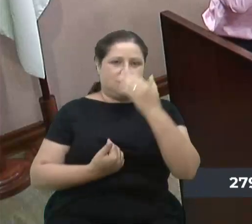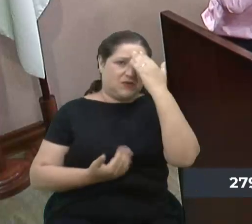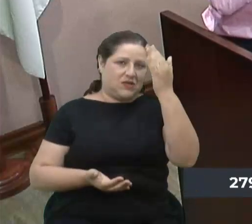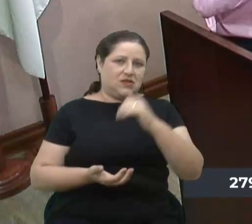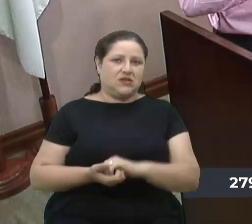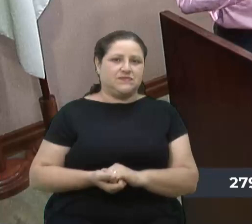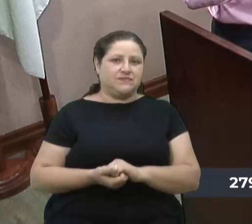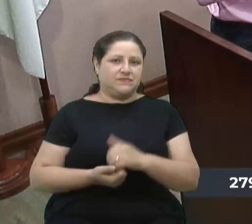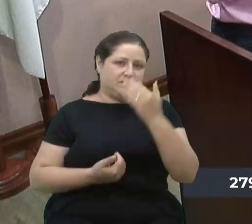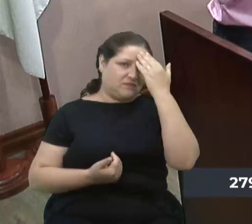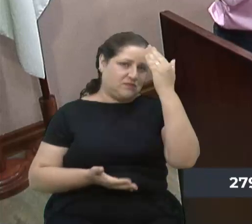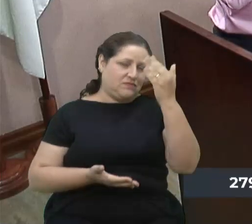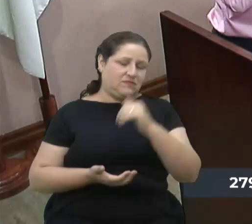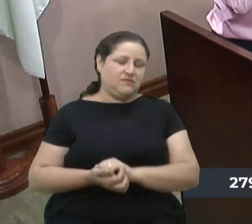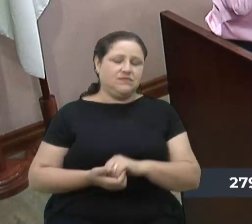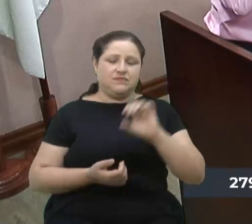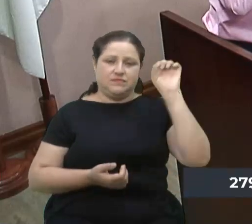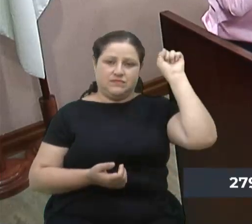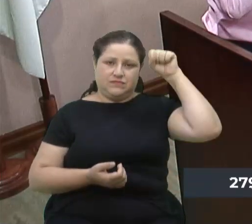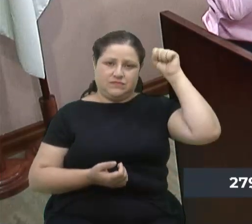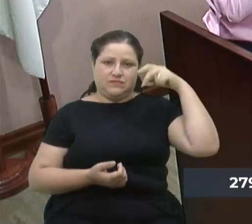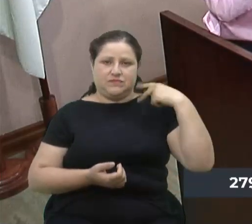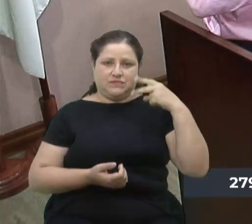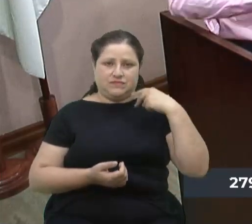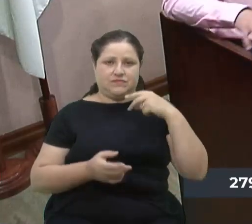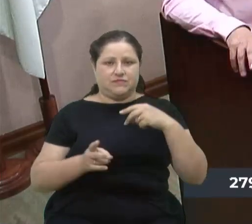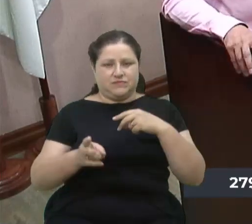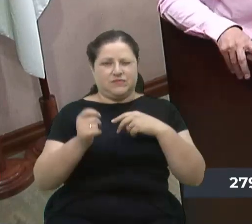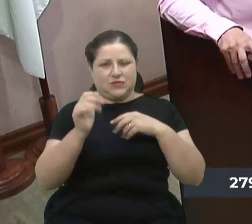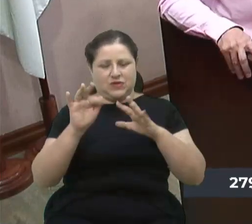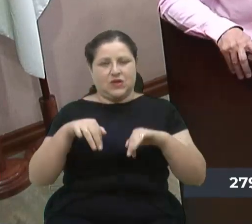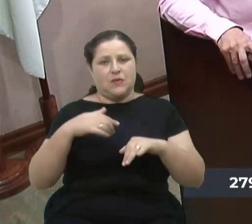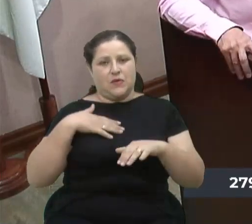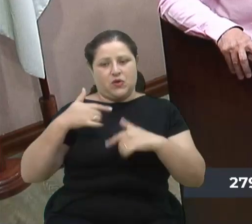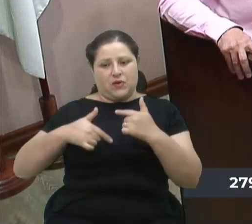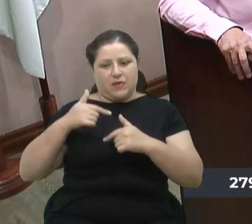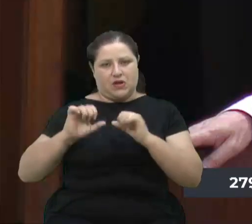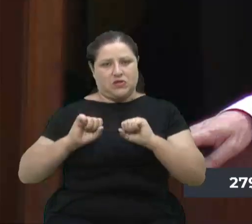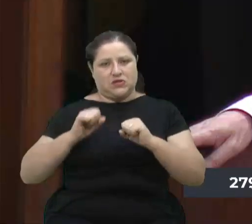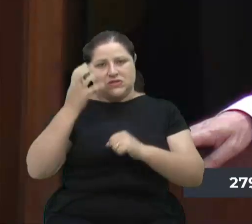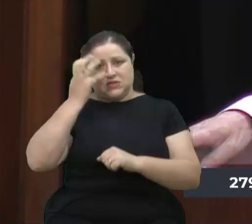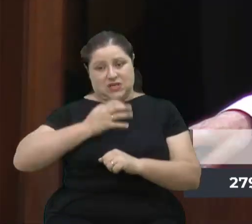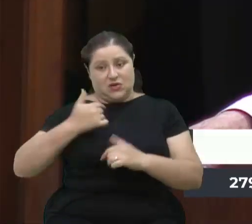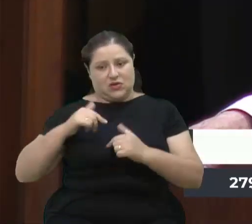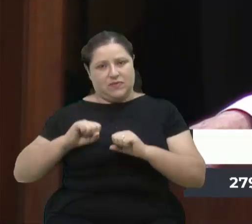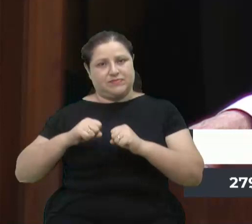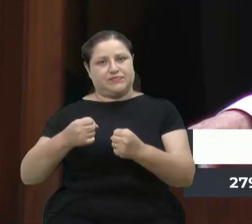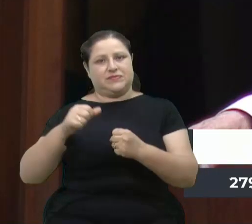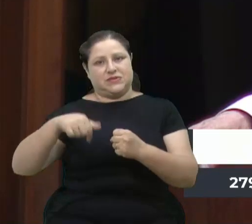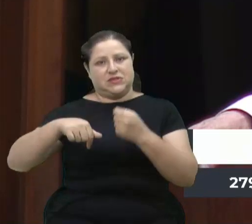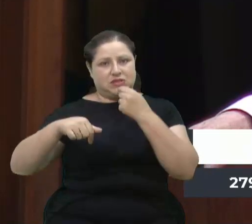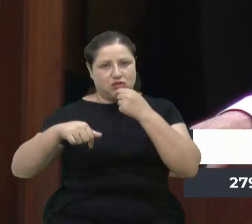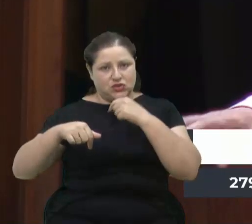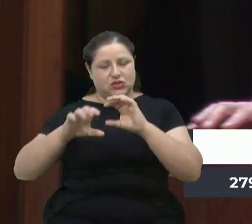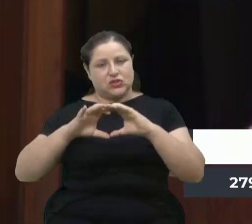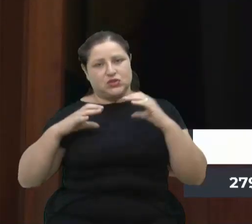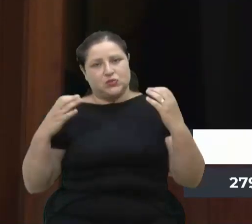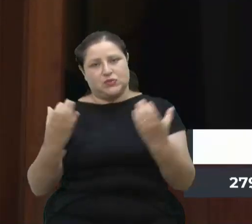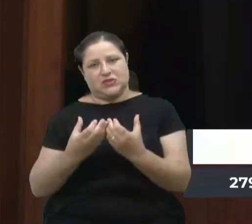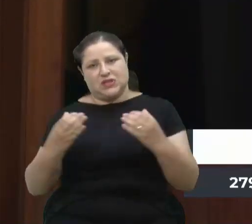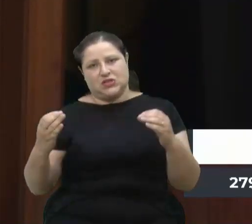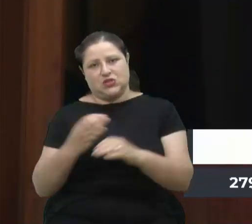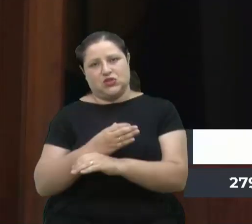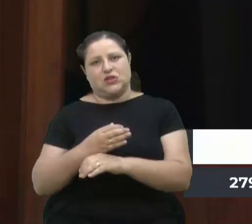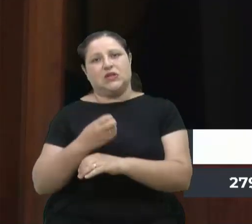Xuxa. Então, só para concluir, continuo meu trabalho sério por Caxias do Sul, pela comunidade toda e